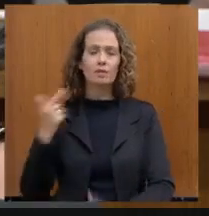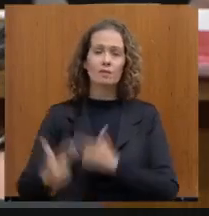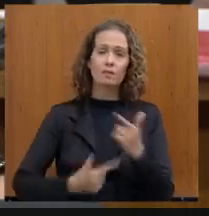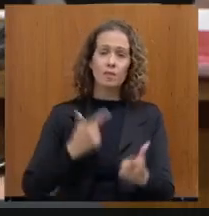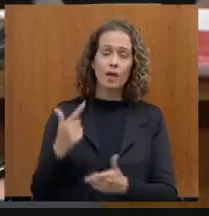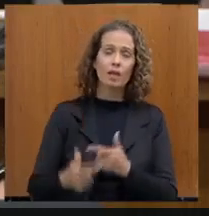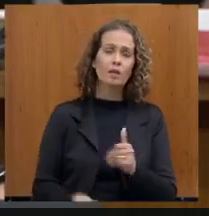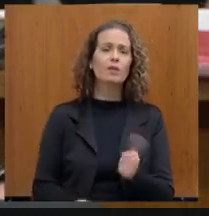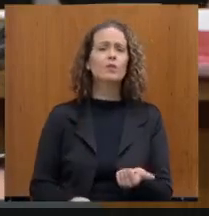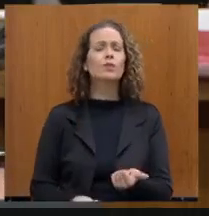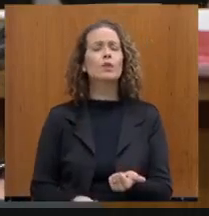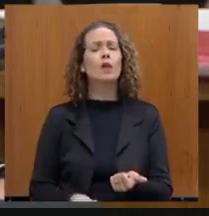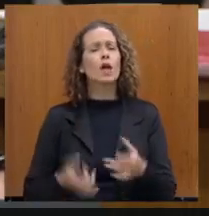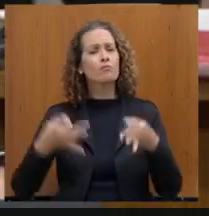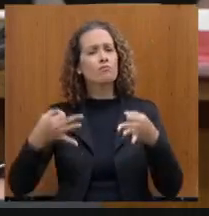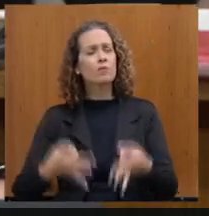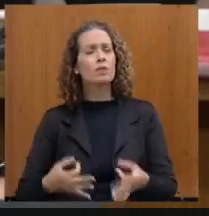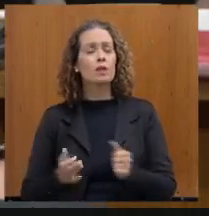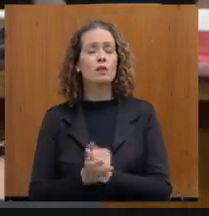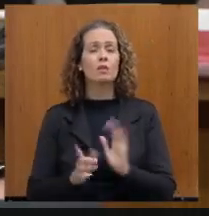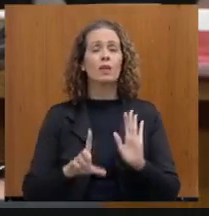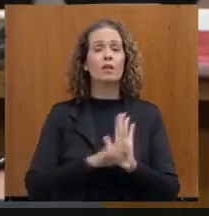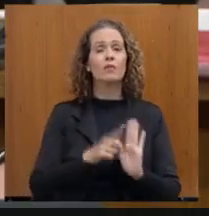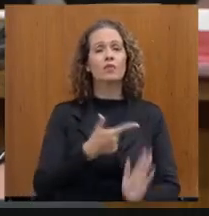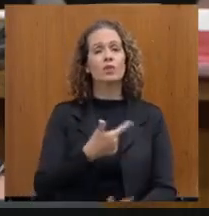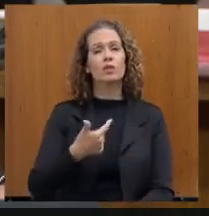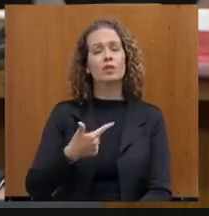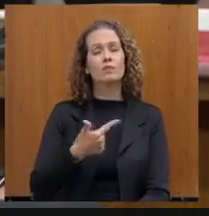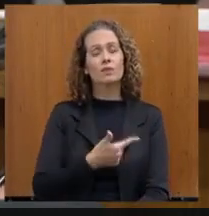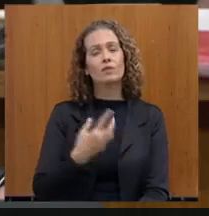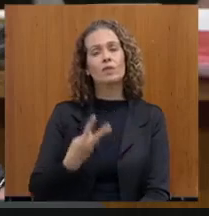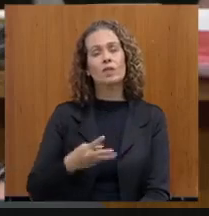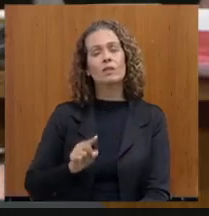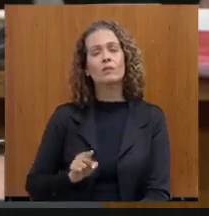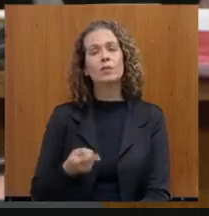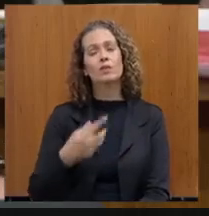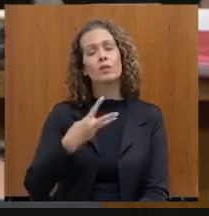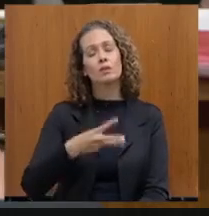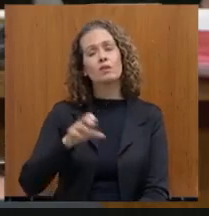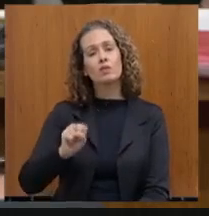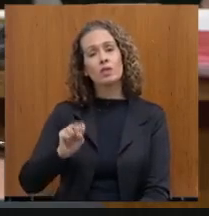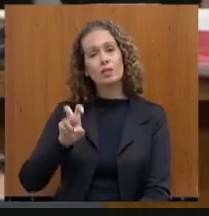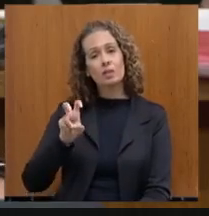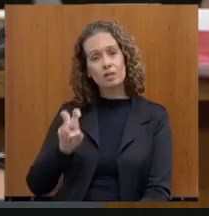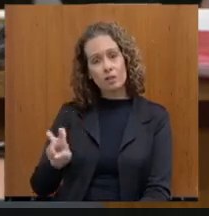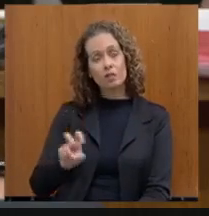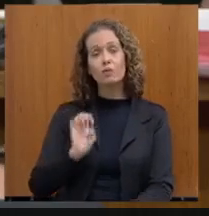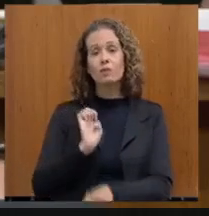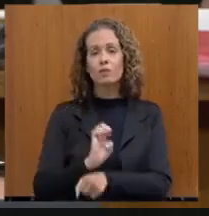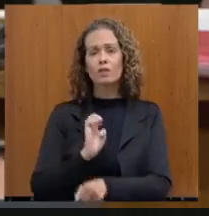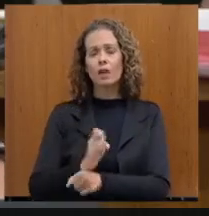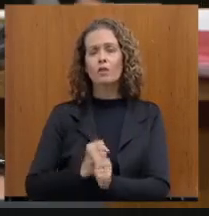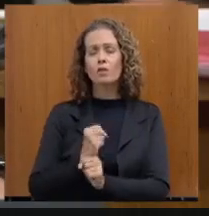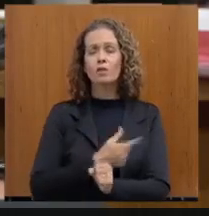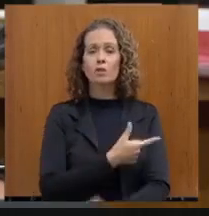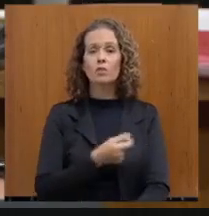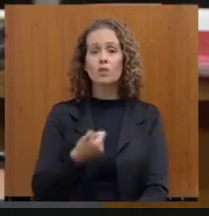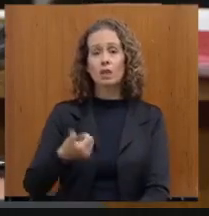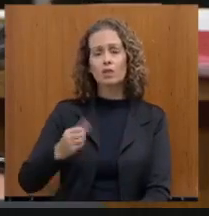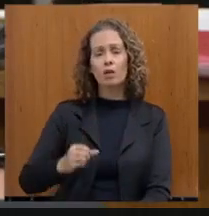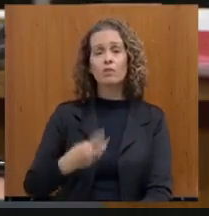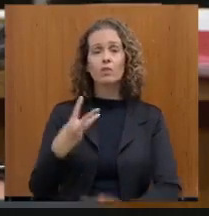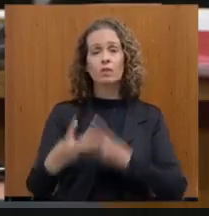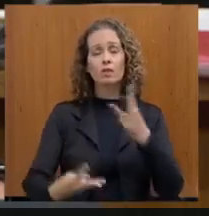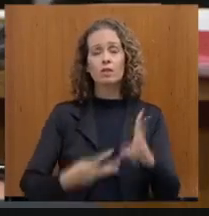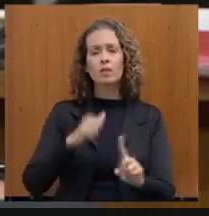adequada. E lembrando, mais uma vez, pela Lei 23.385, o Estado, desde 2019, remete trimestralmente